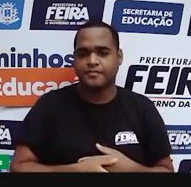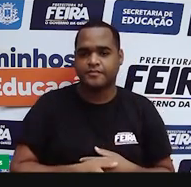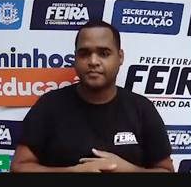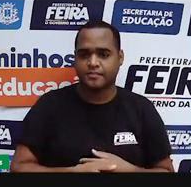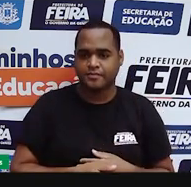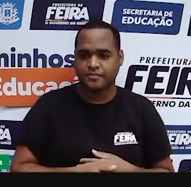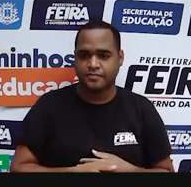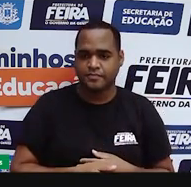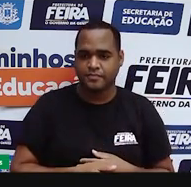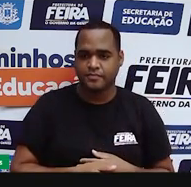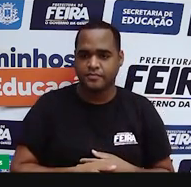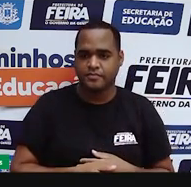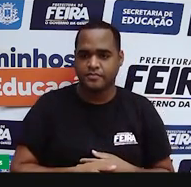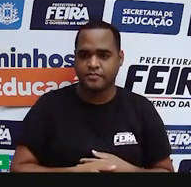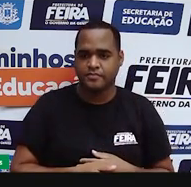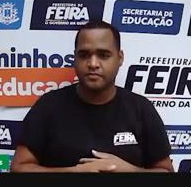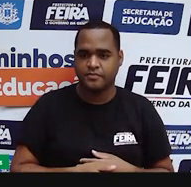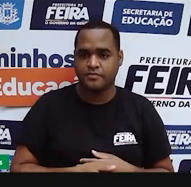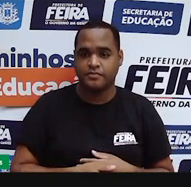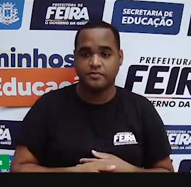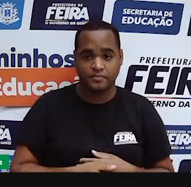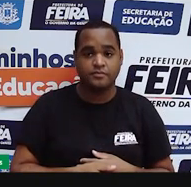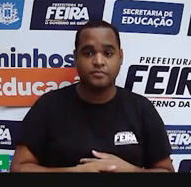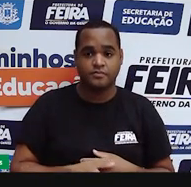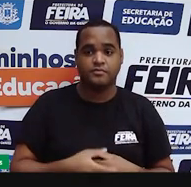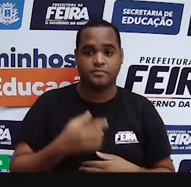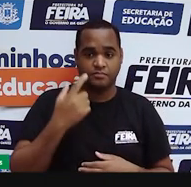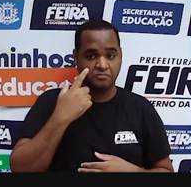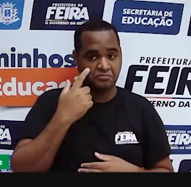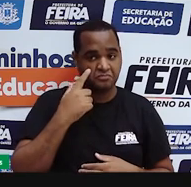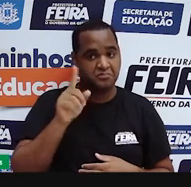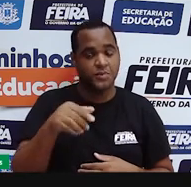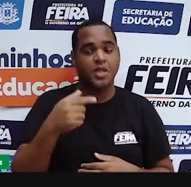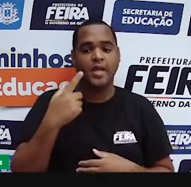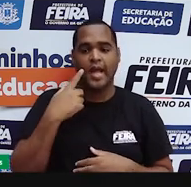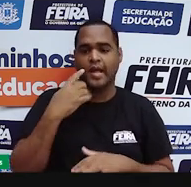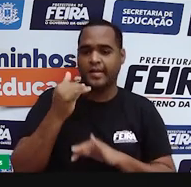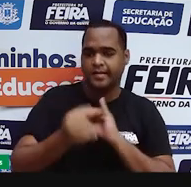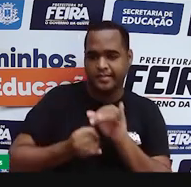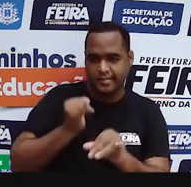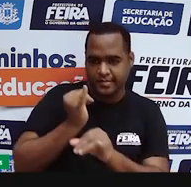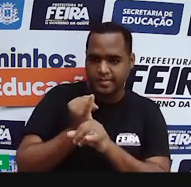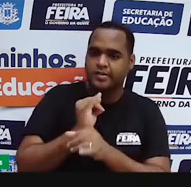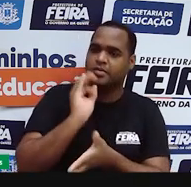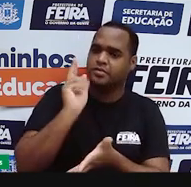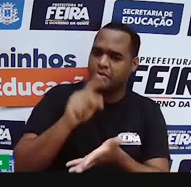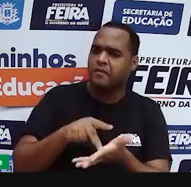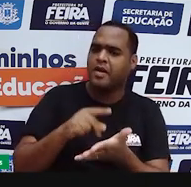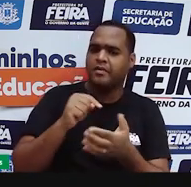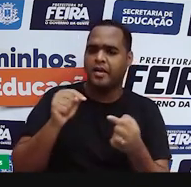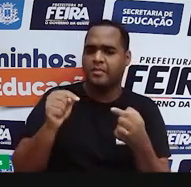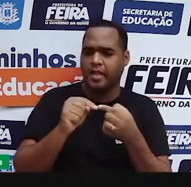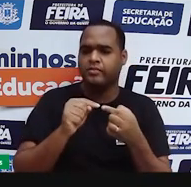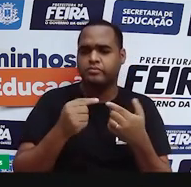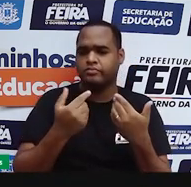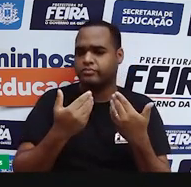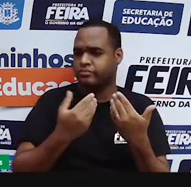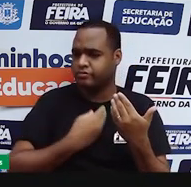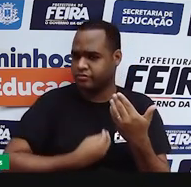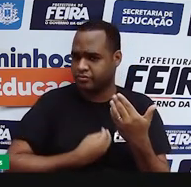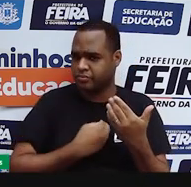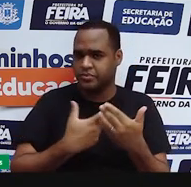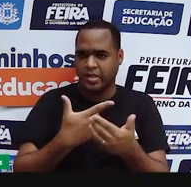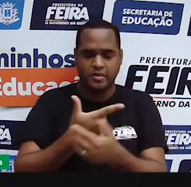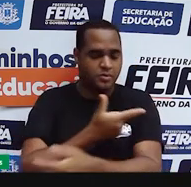Pronto. Vou pegar essa informação aqui que eu achei na internet sobre os efeitos relacionados à vacina do Covid-19.